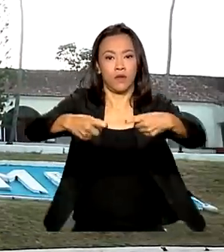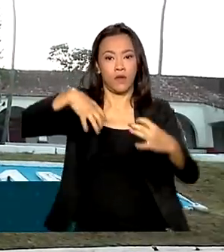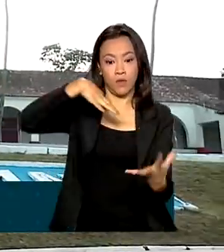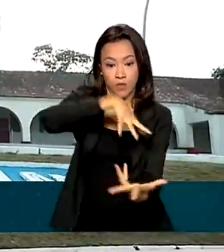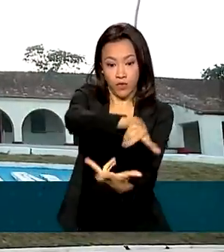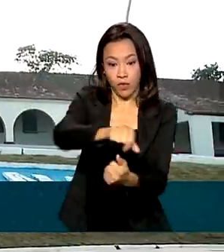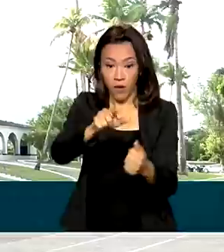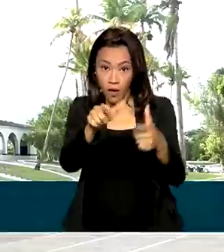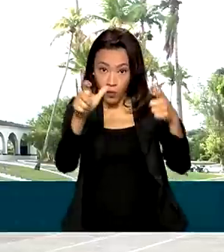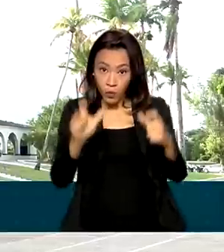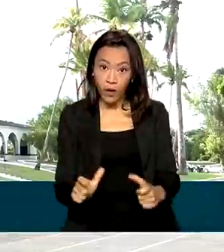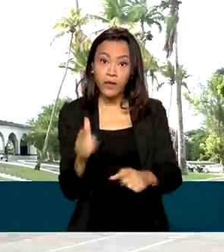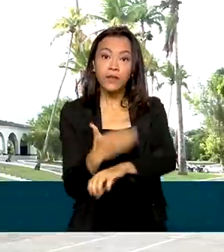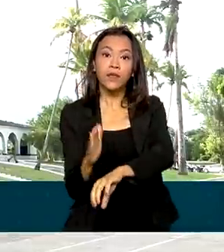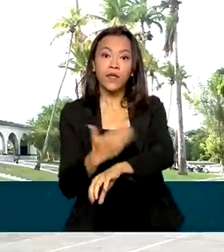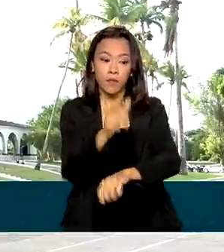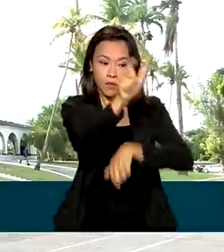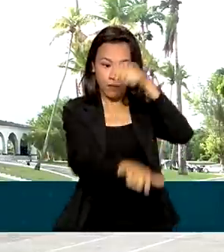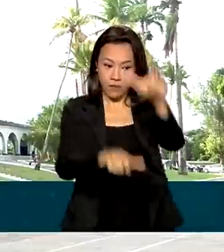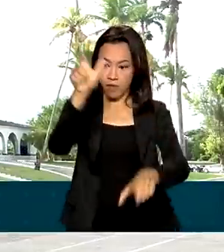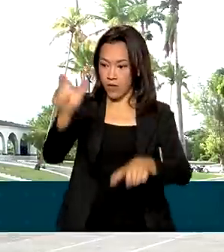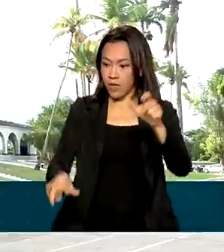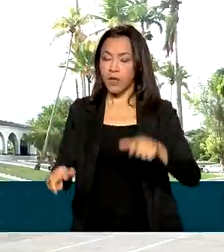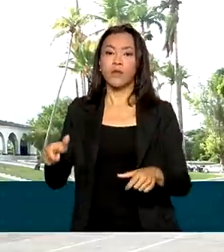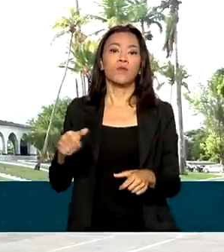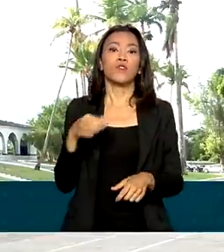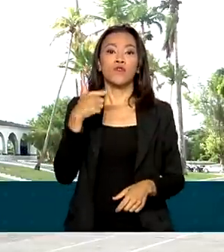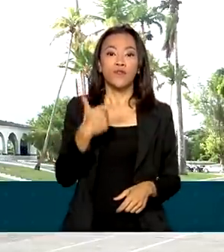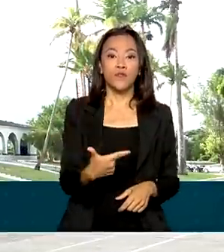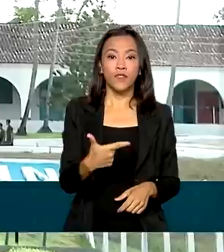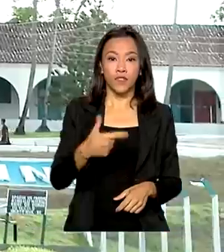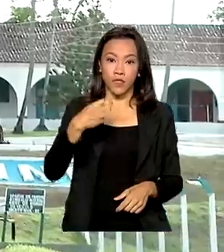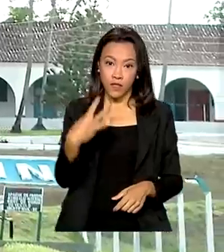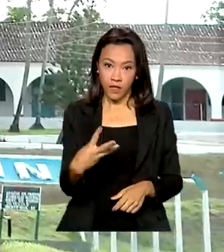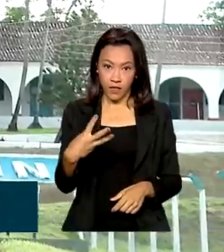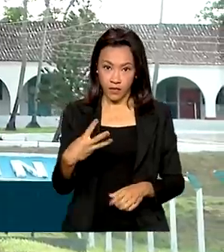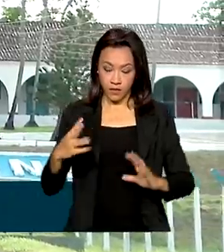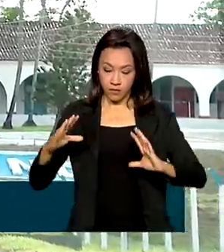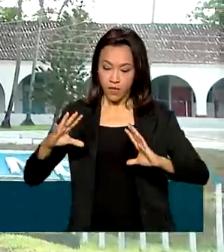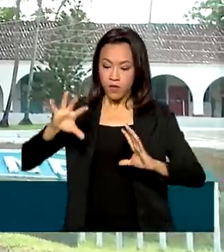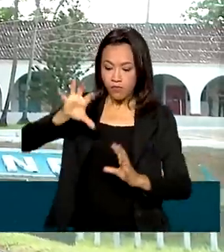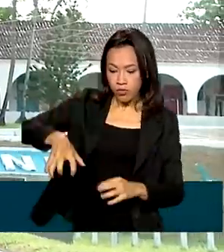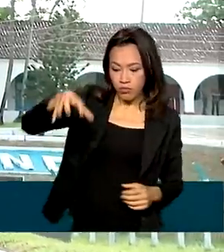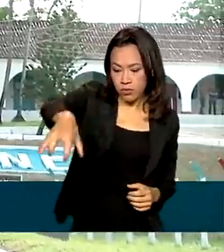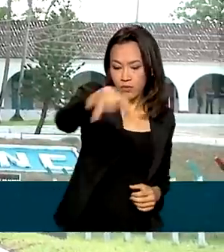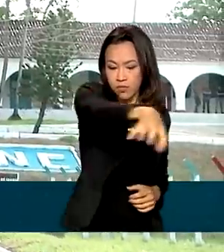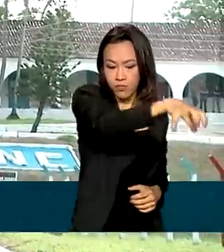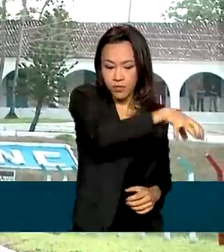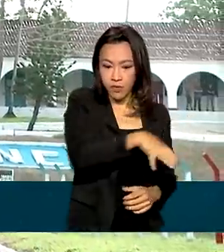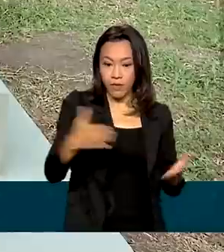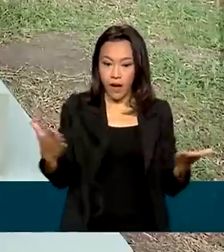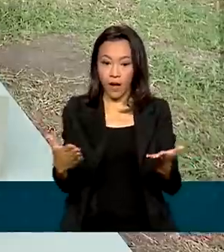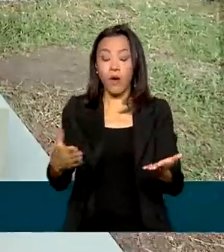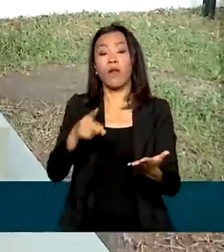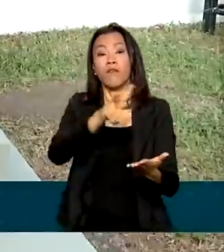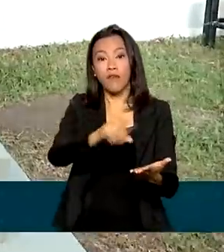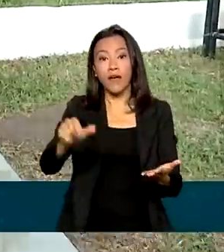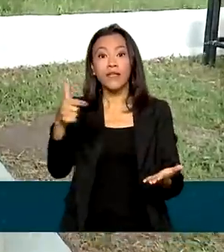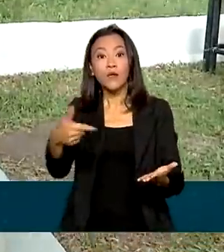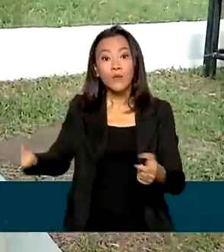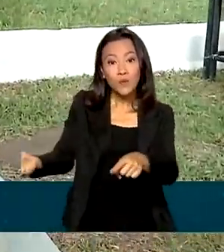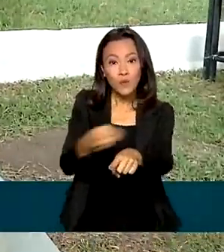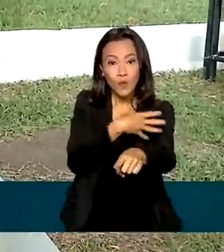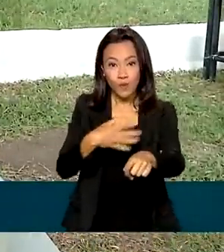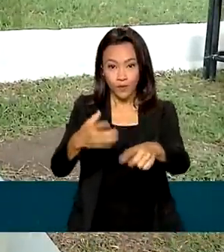base de treinamento dos soldados de 23 quartéis de Pernambuco. Agora, o terreno vai dividir espaço com um novo